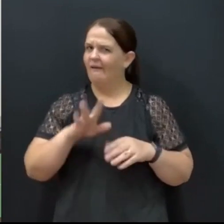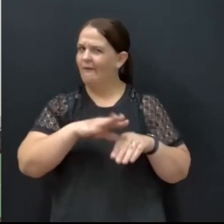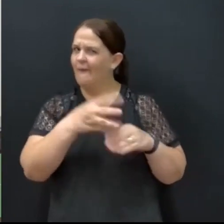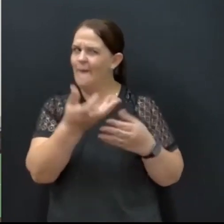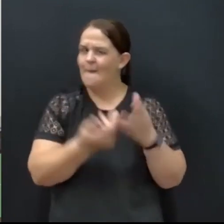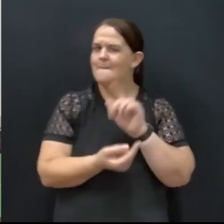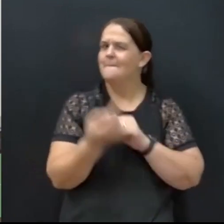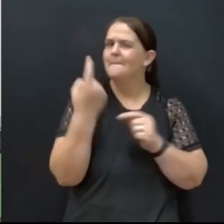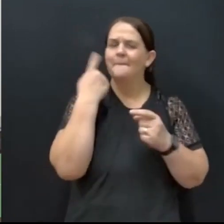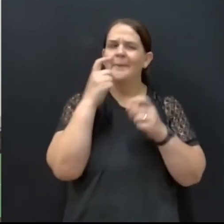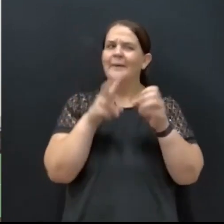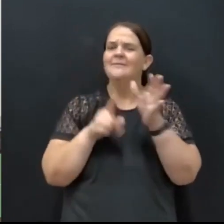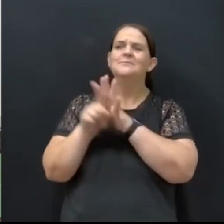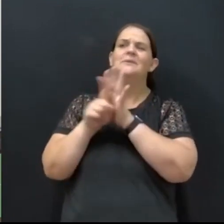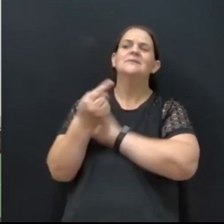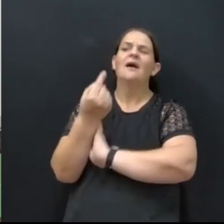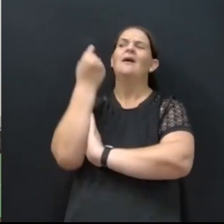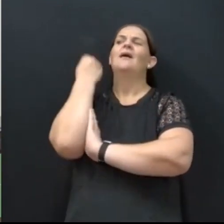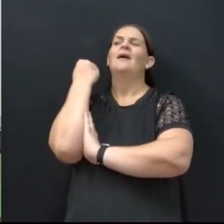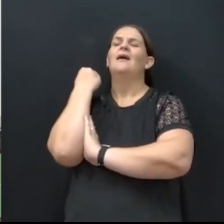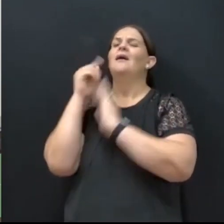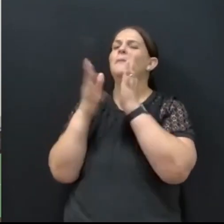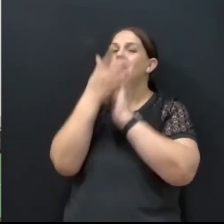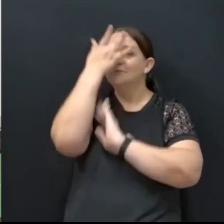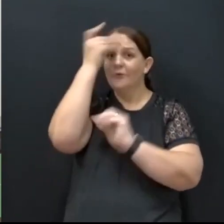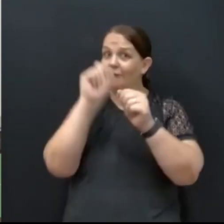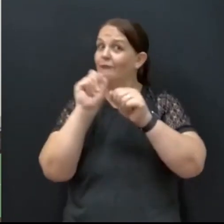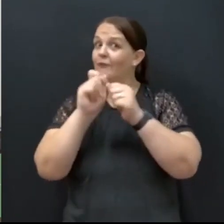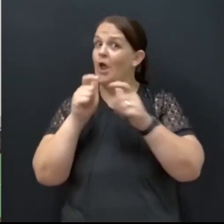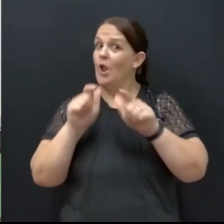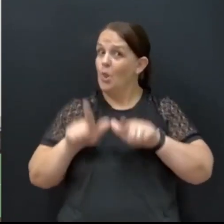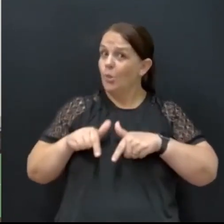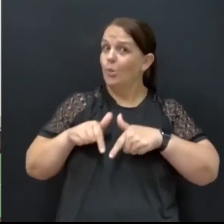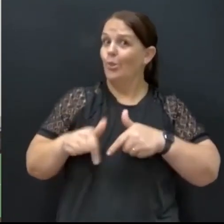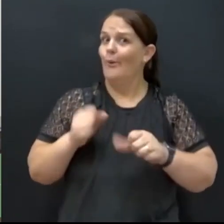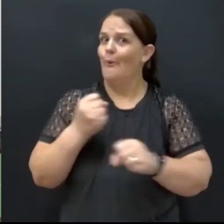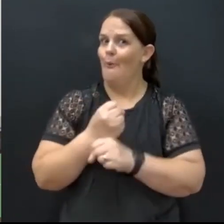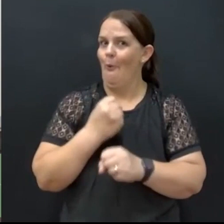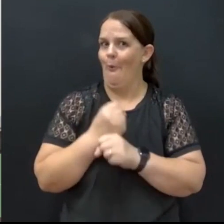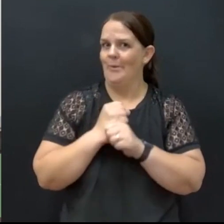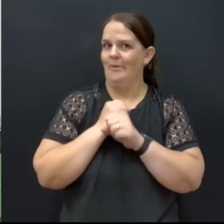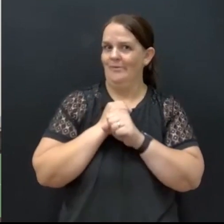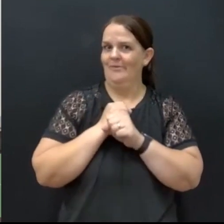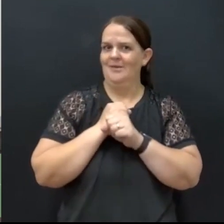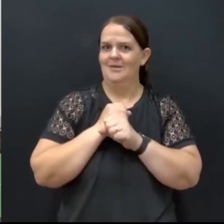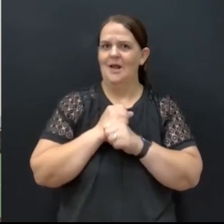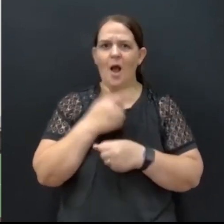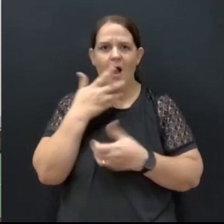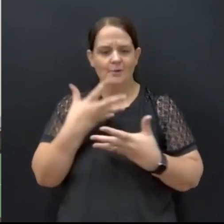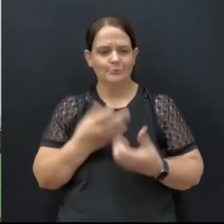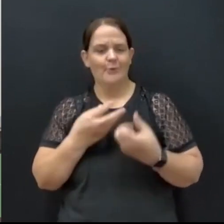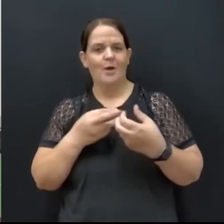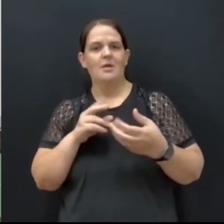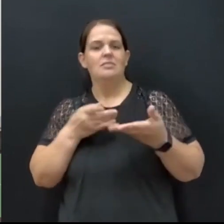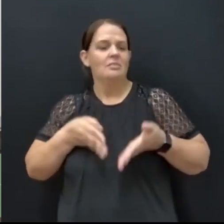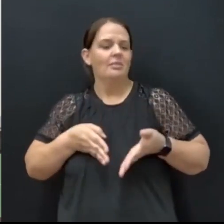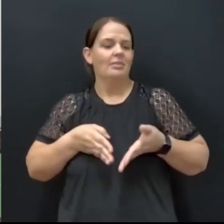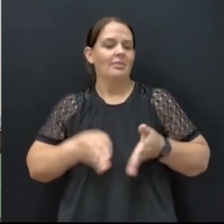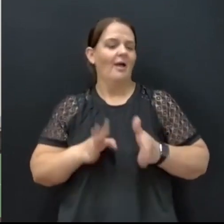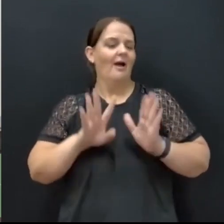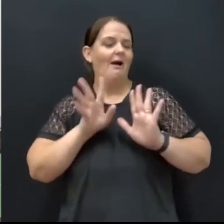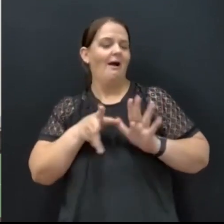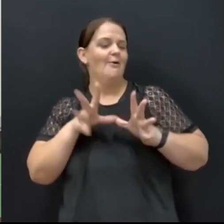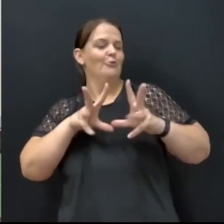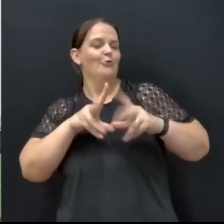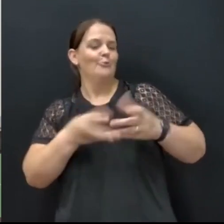as coisas lá de trás vamos valorizar quem fez as obras quem lutou quem encampou a bronca depois que a criança nasce todo mundo quer